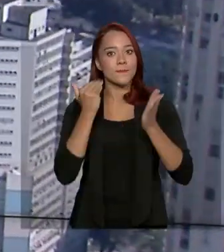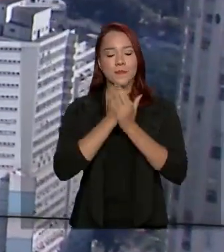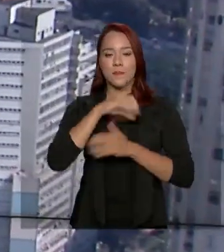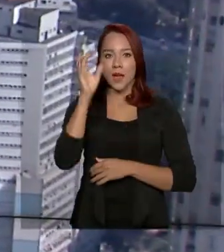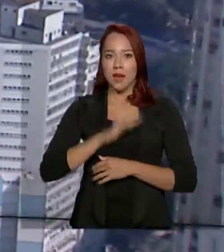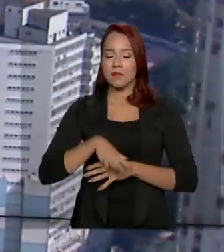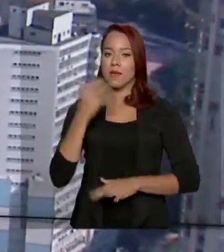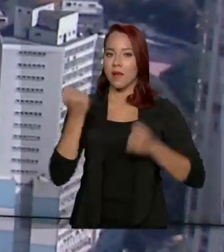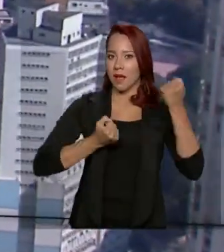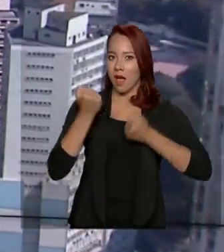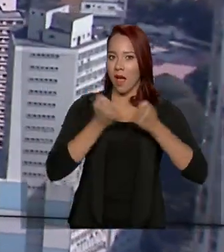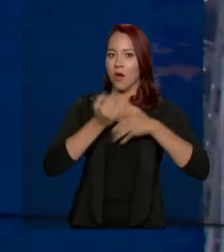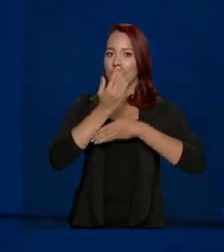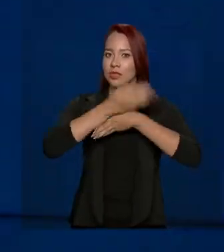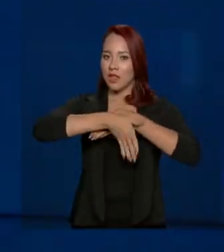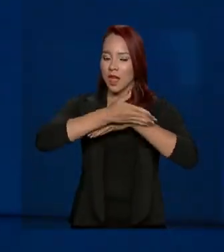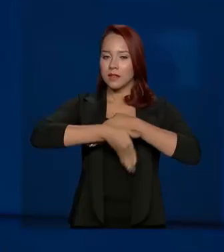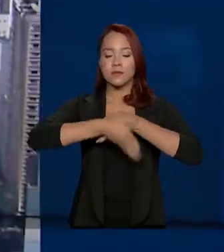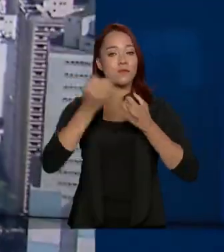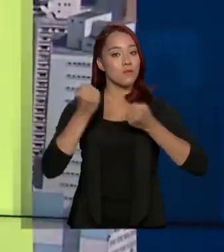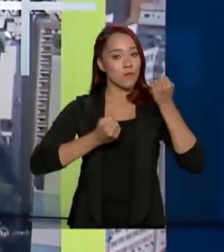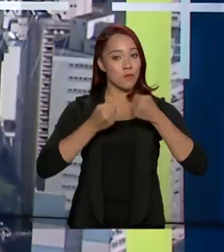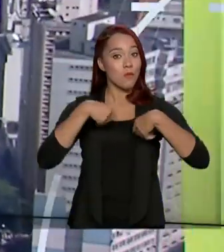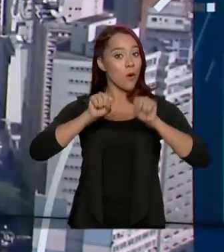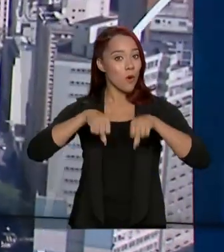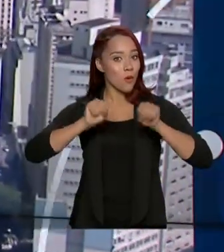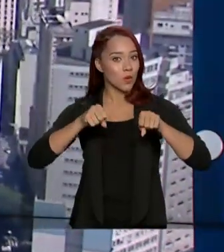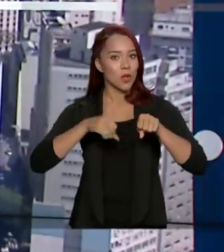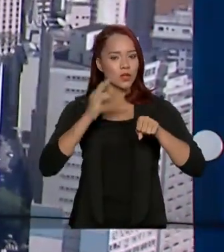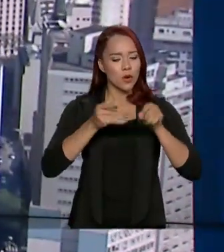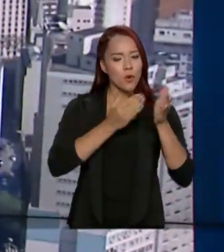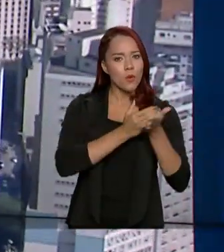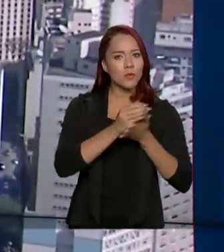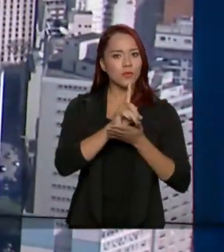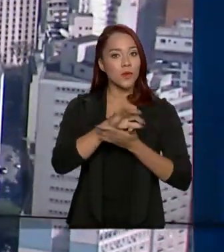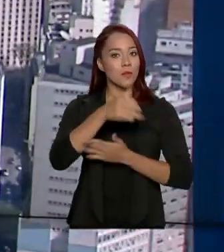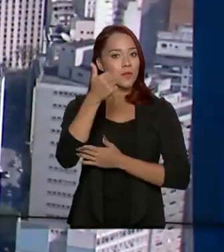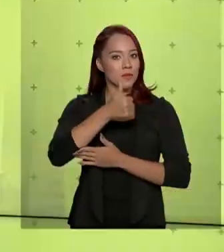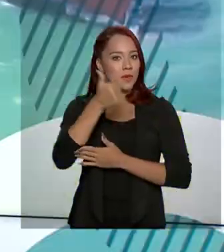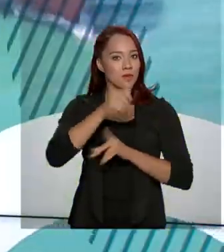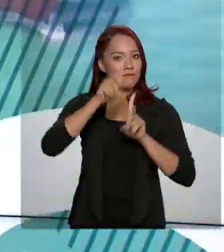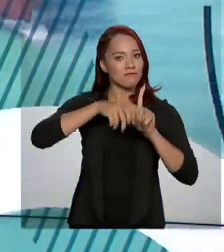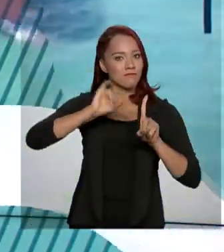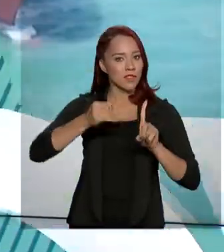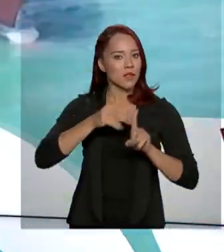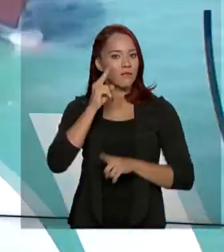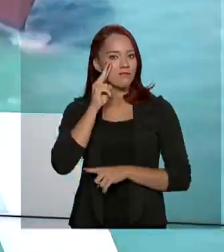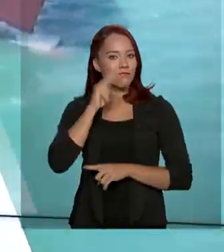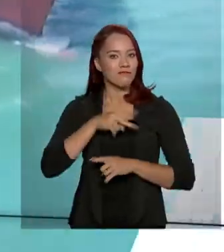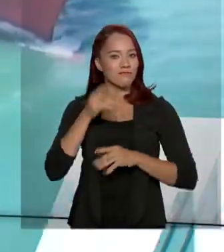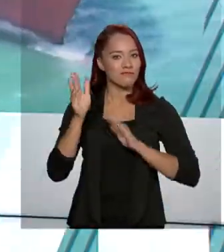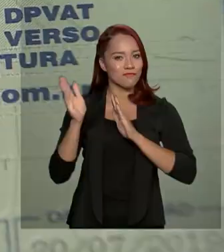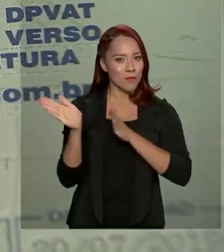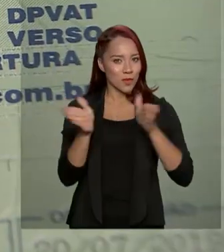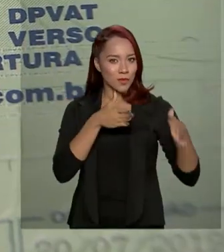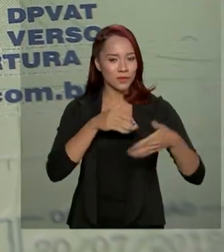carros de passeio, táxi e motos. A medida vale a partir do dia 1º de janeiro. Veja aí na reportagem.